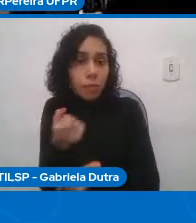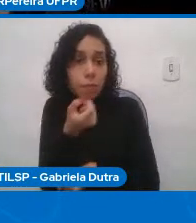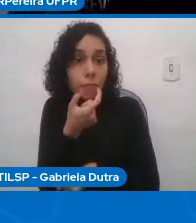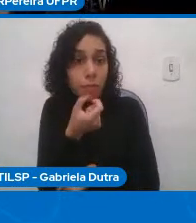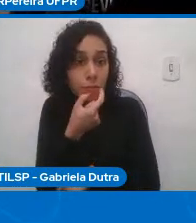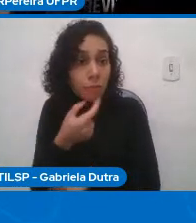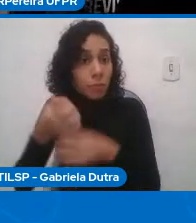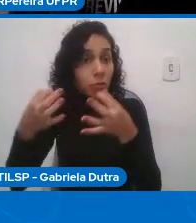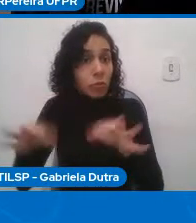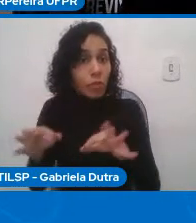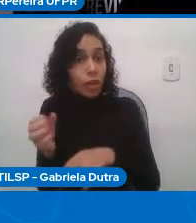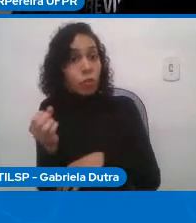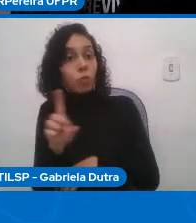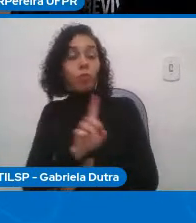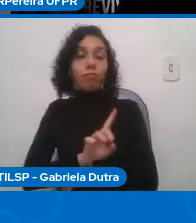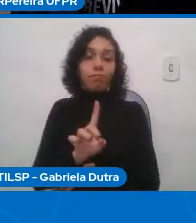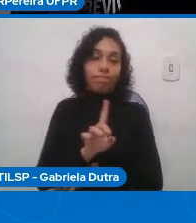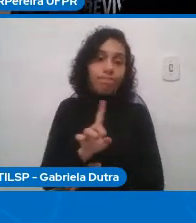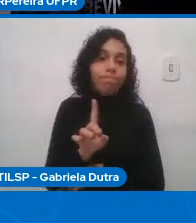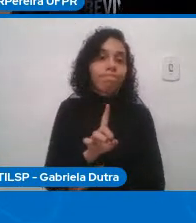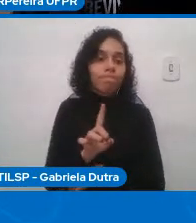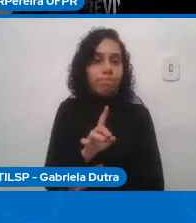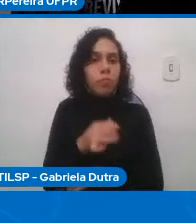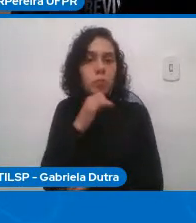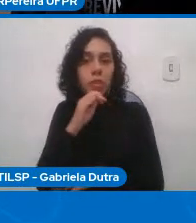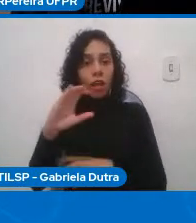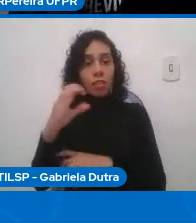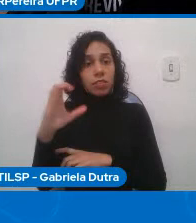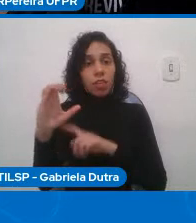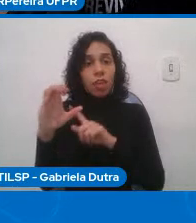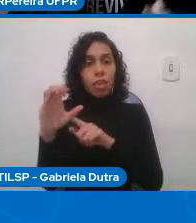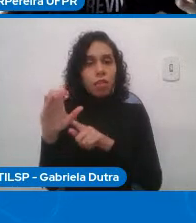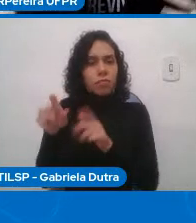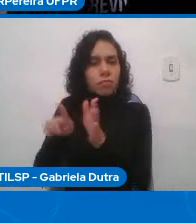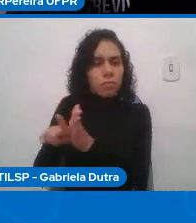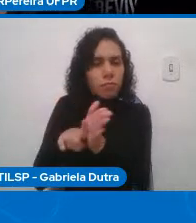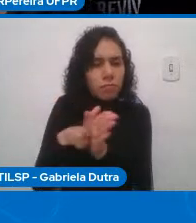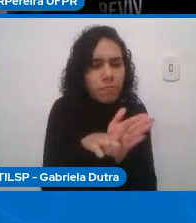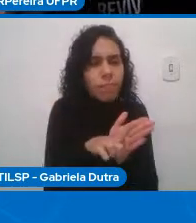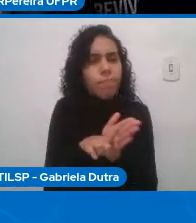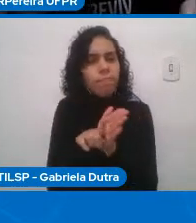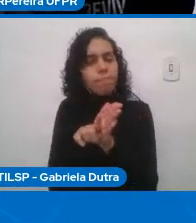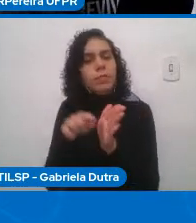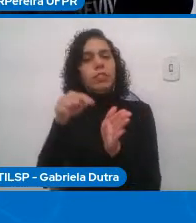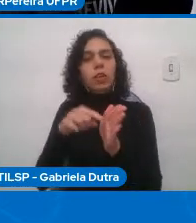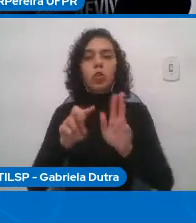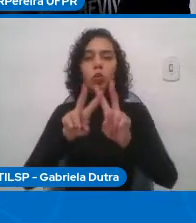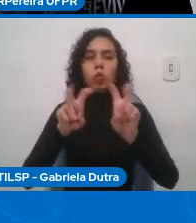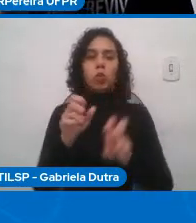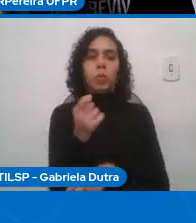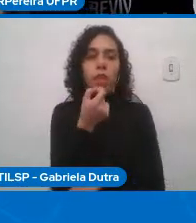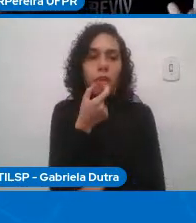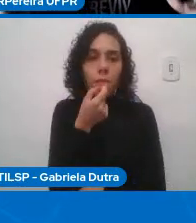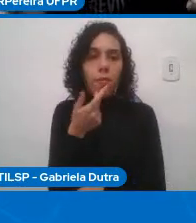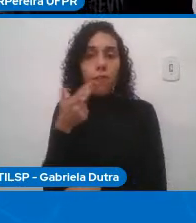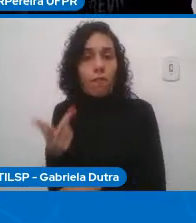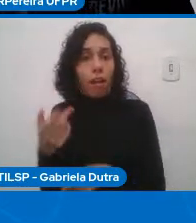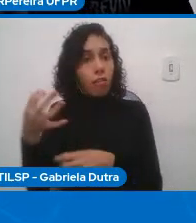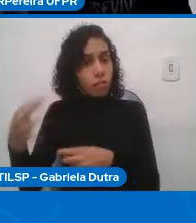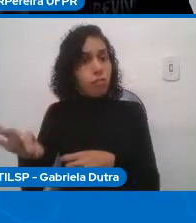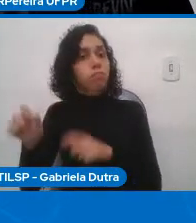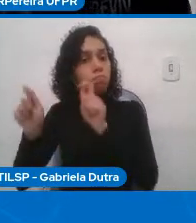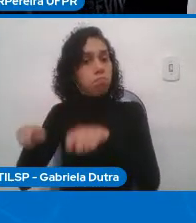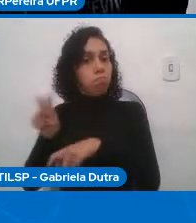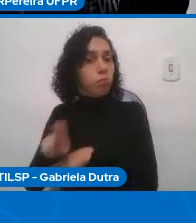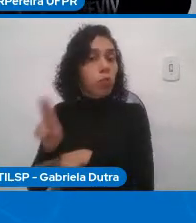ciência está trazendo e está falando, está investigando hoje, também complicando ainda mais o cenário que nós vivemos em